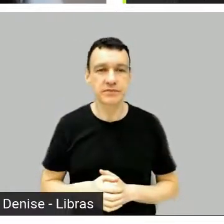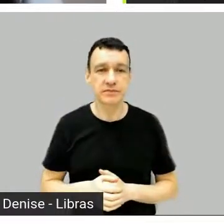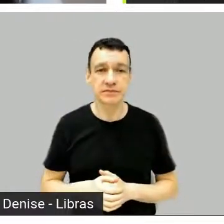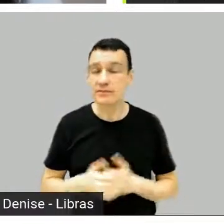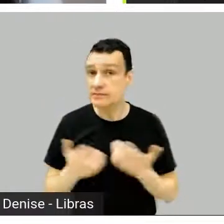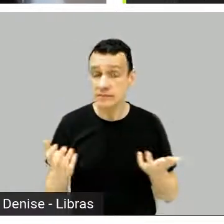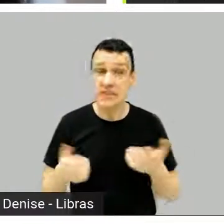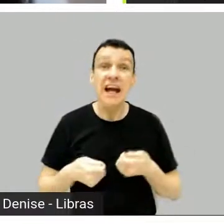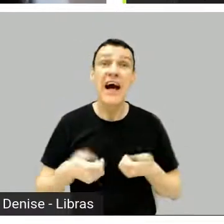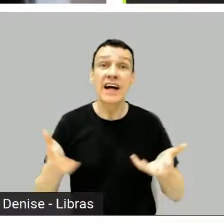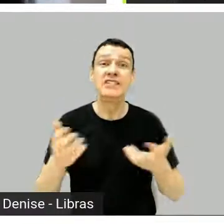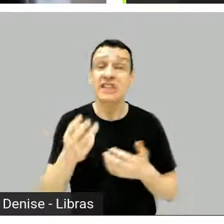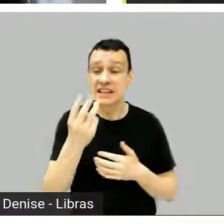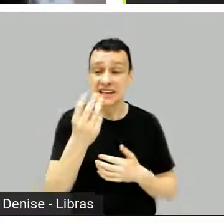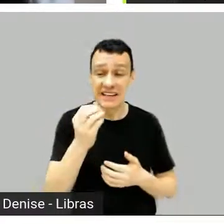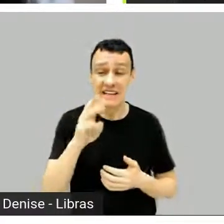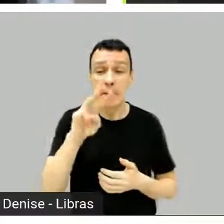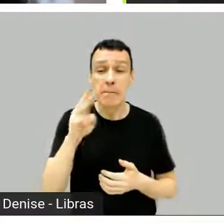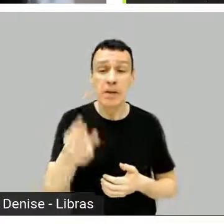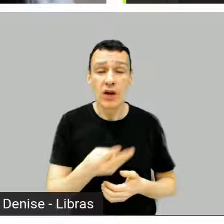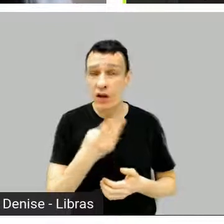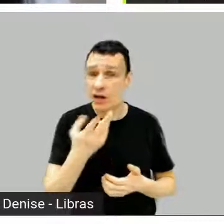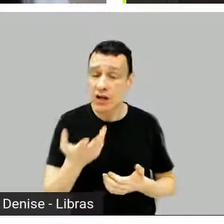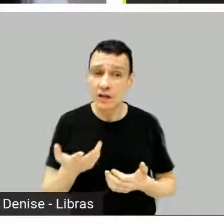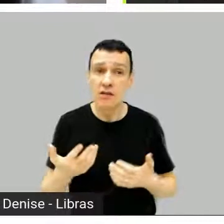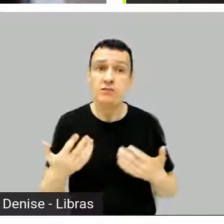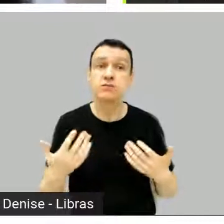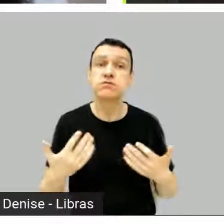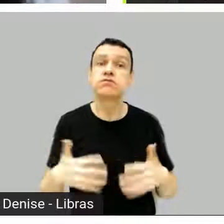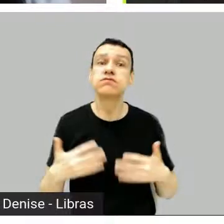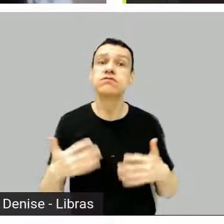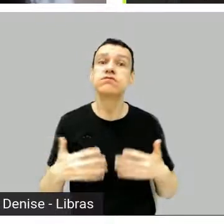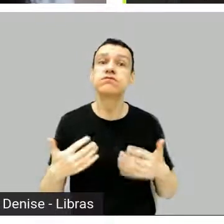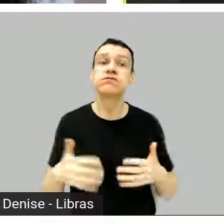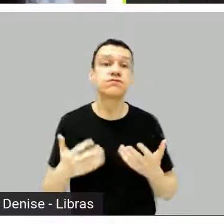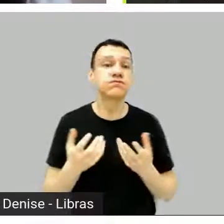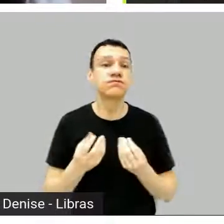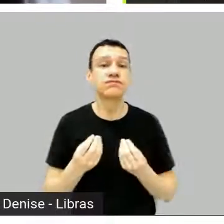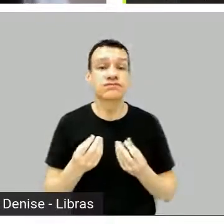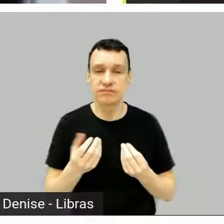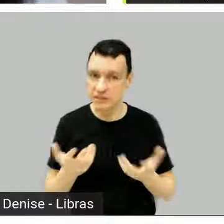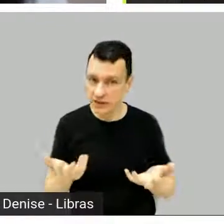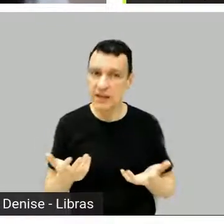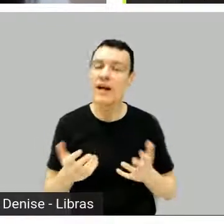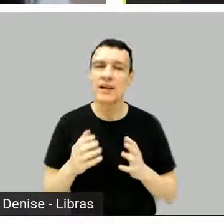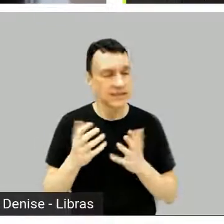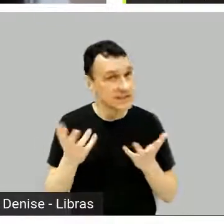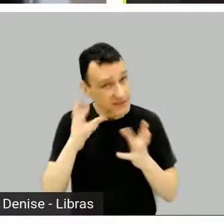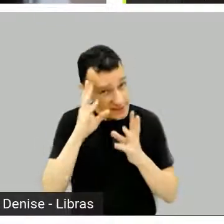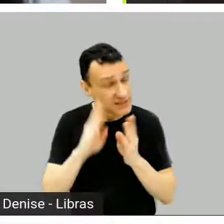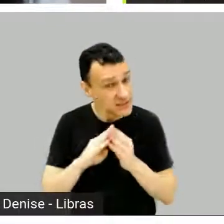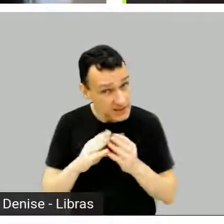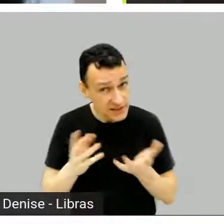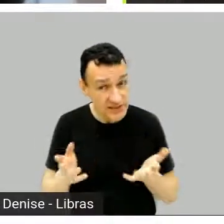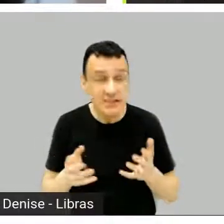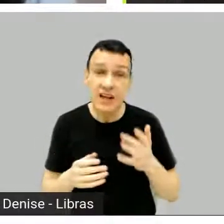milhões, gente. então, assim, é, existe investimento, né? É,